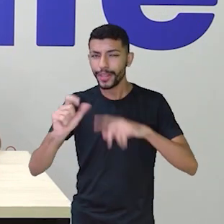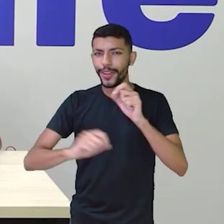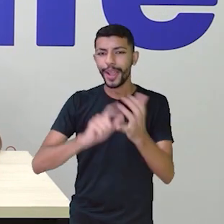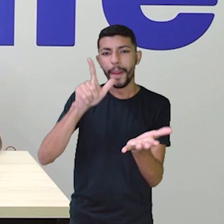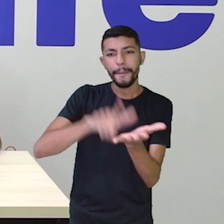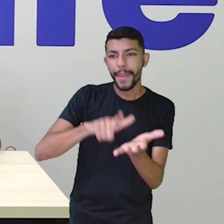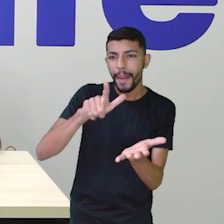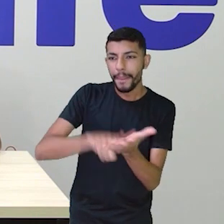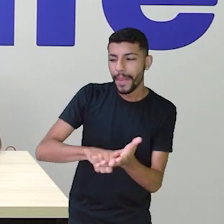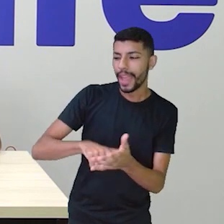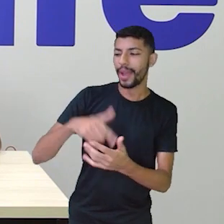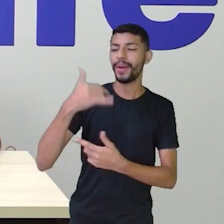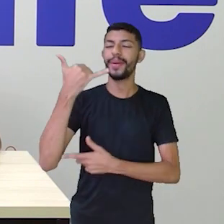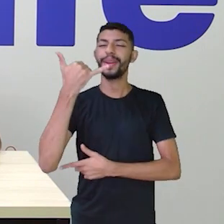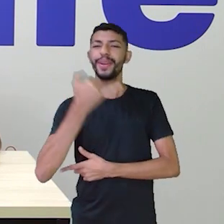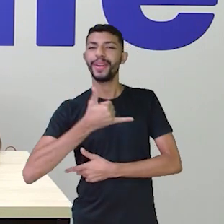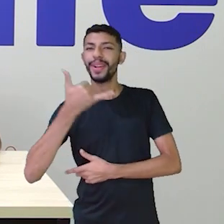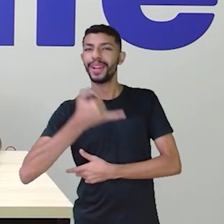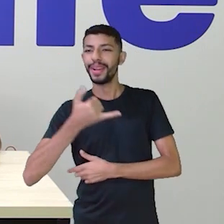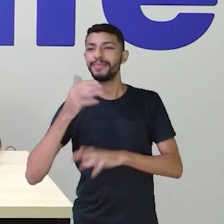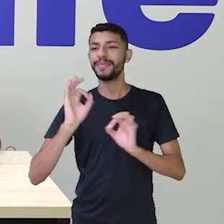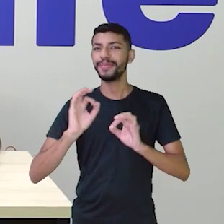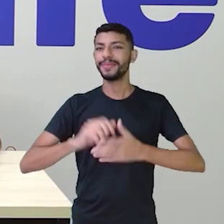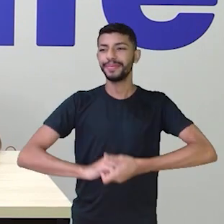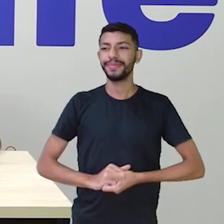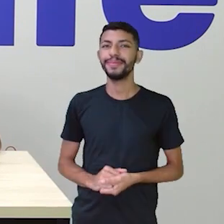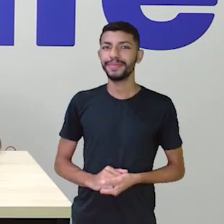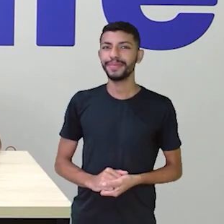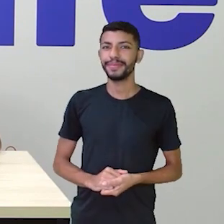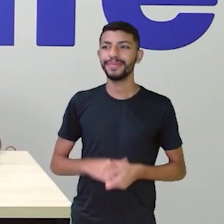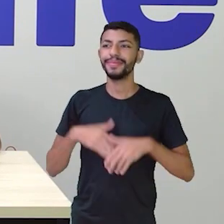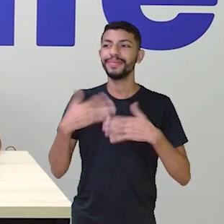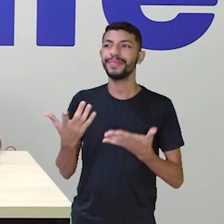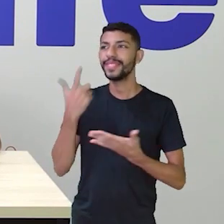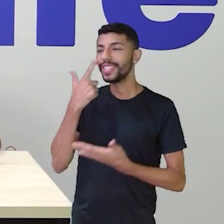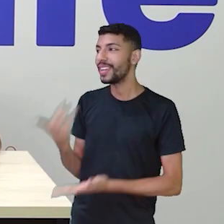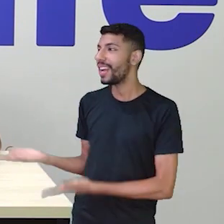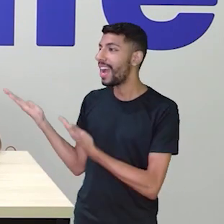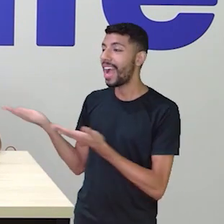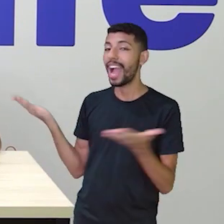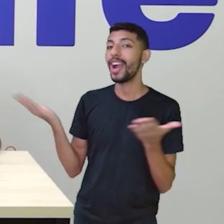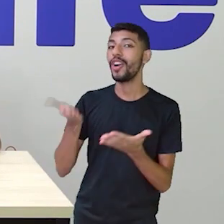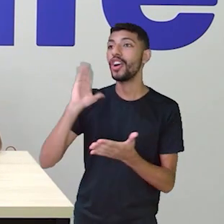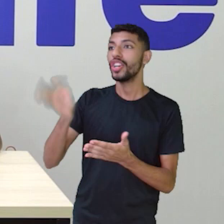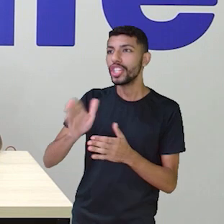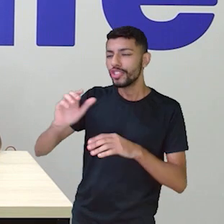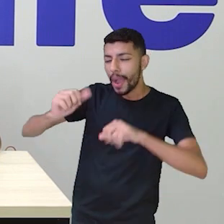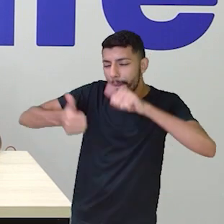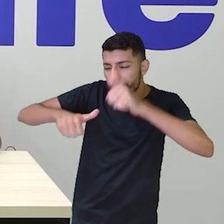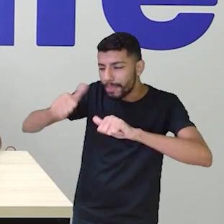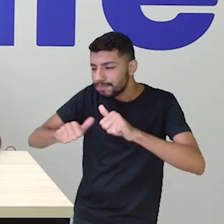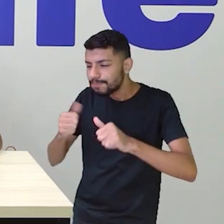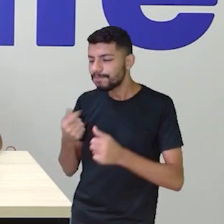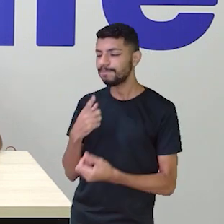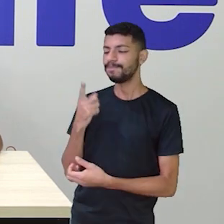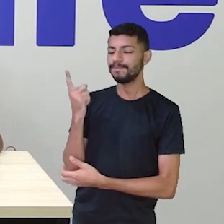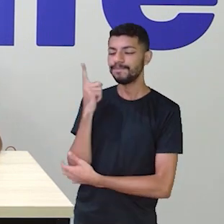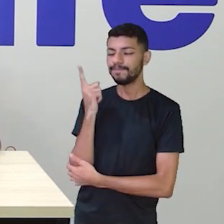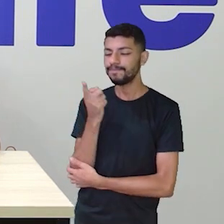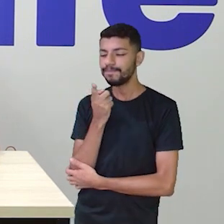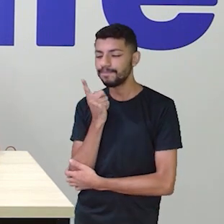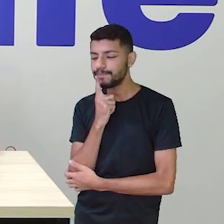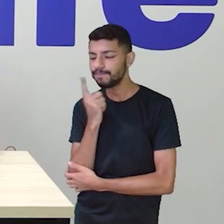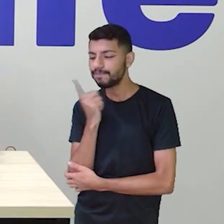papel e o lápis. Então, eles agora estão ali, ó, analisando, olhando os